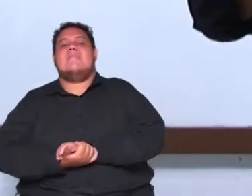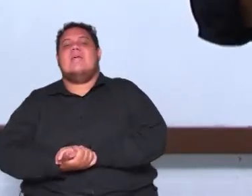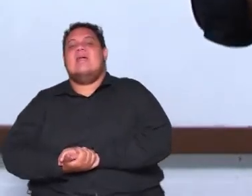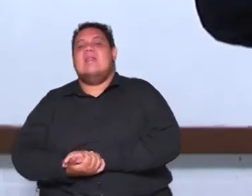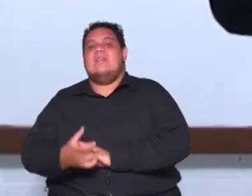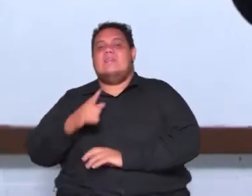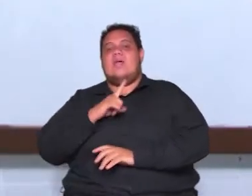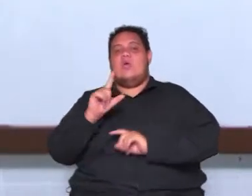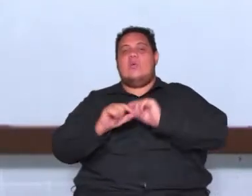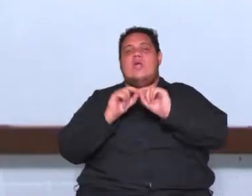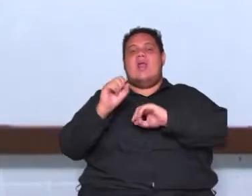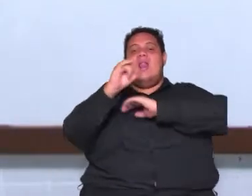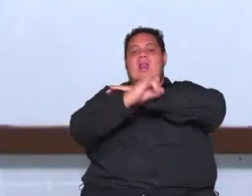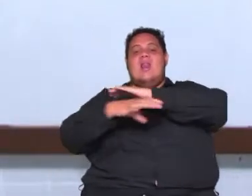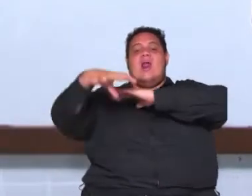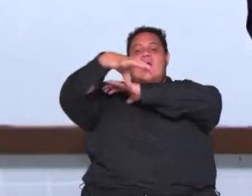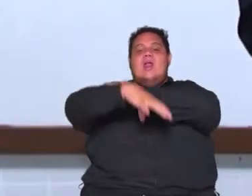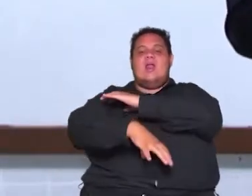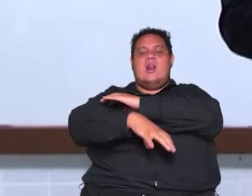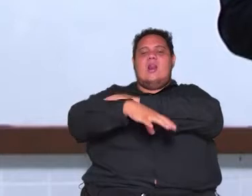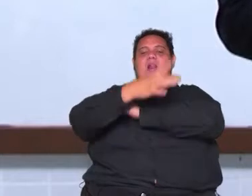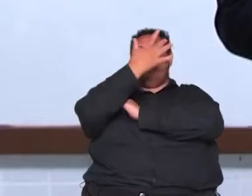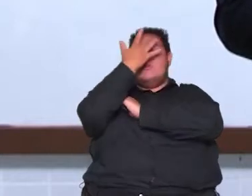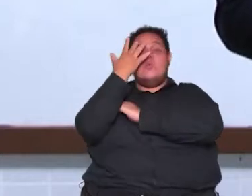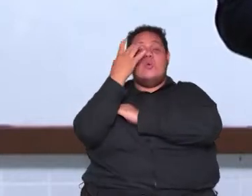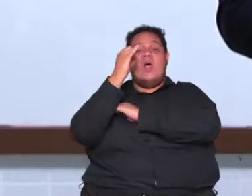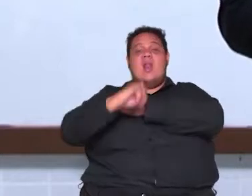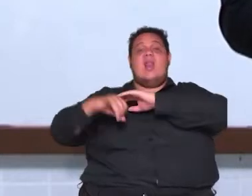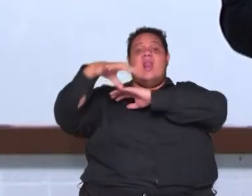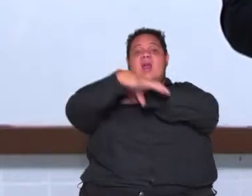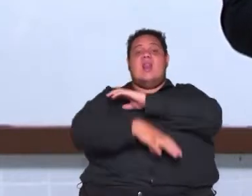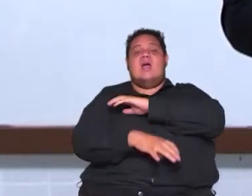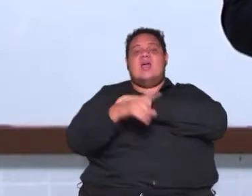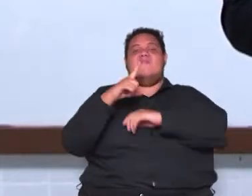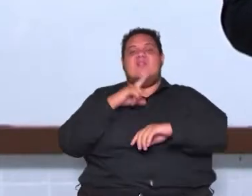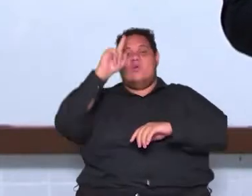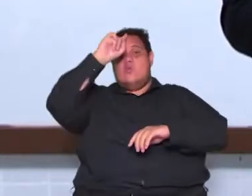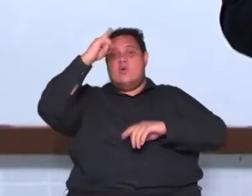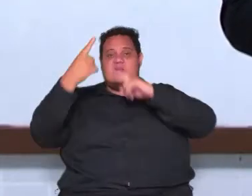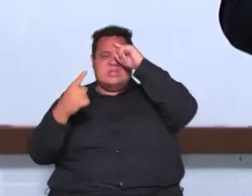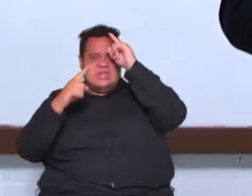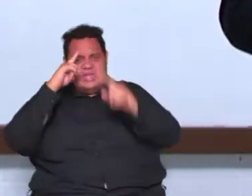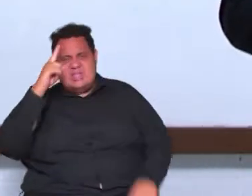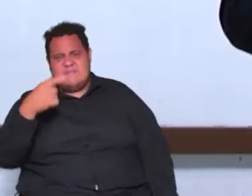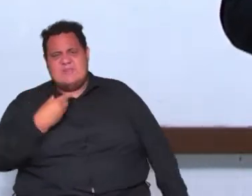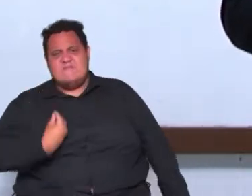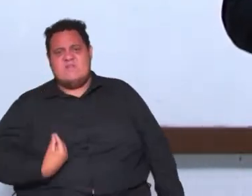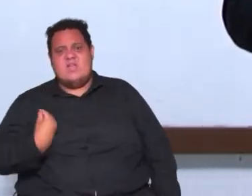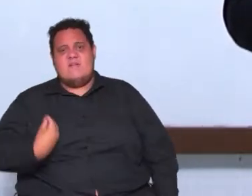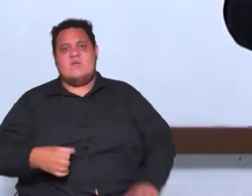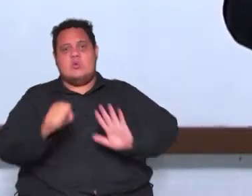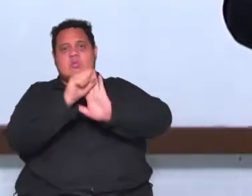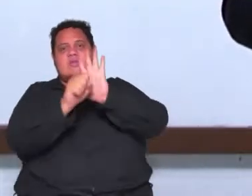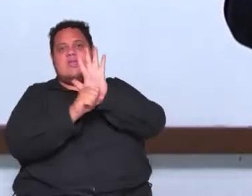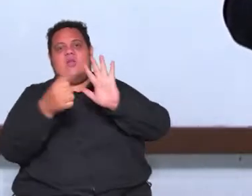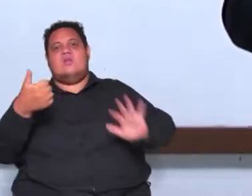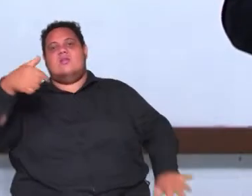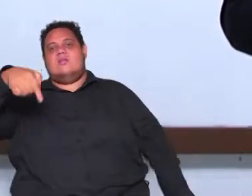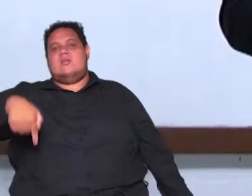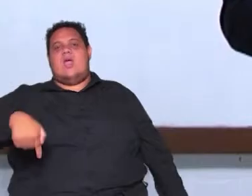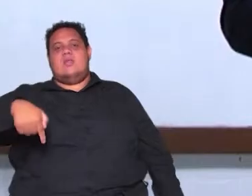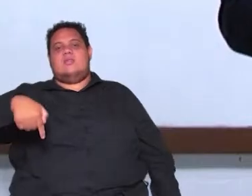considerado pré-iluminista tá até porque John Locke as suas ideias John Locke viveu no século 17